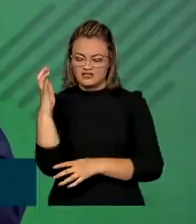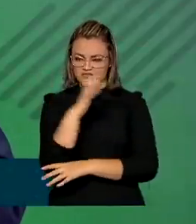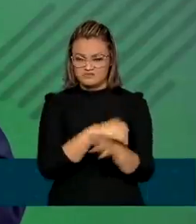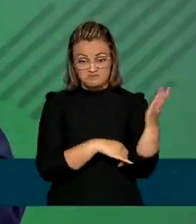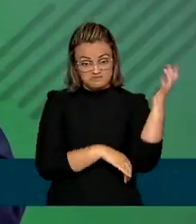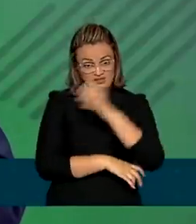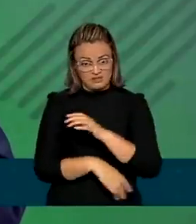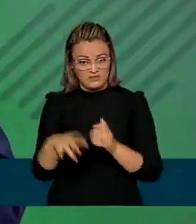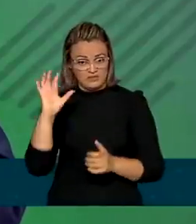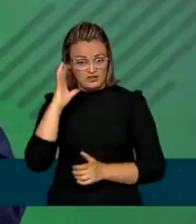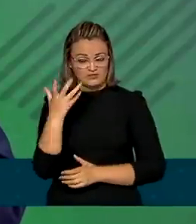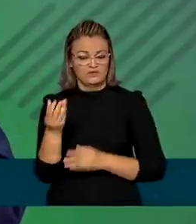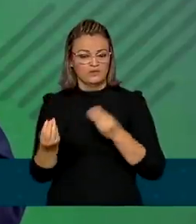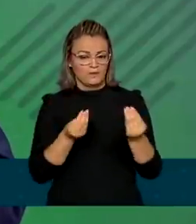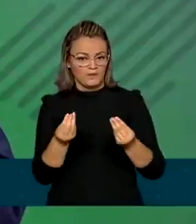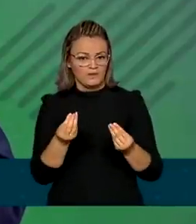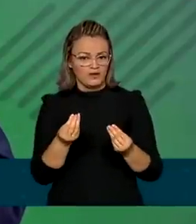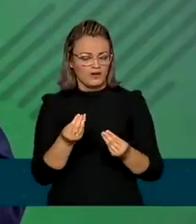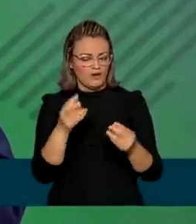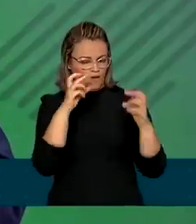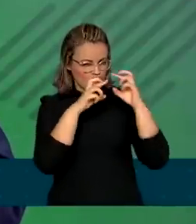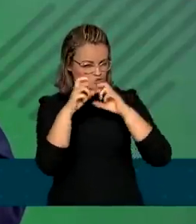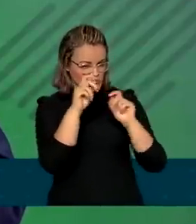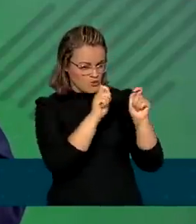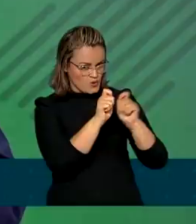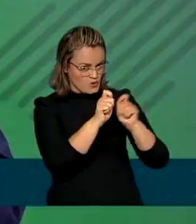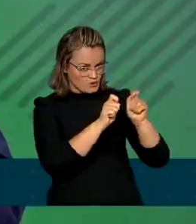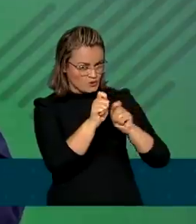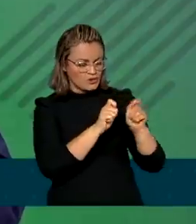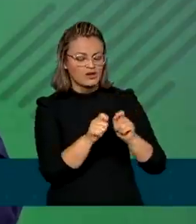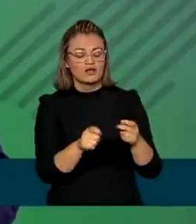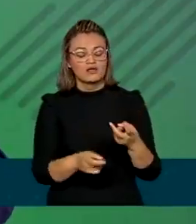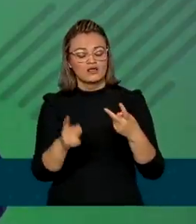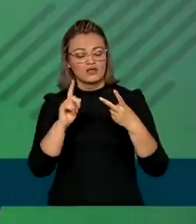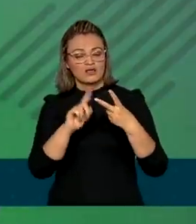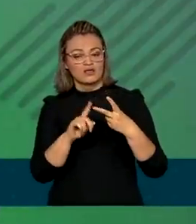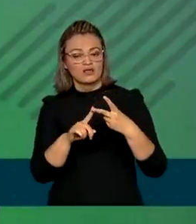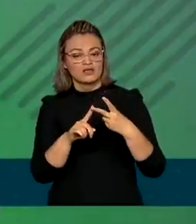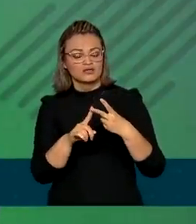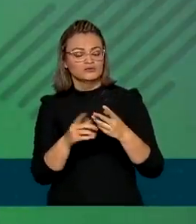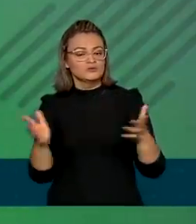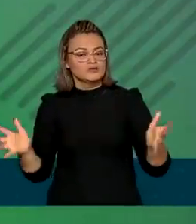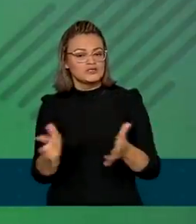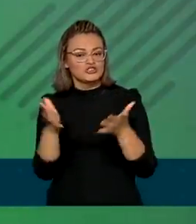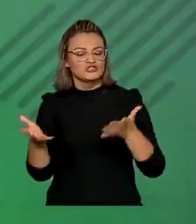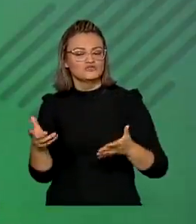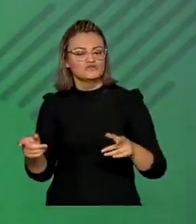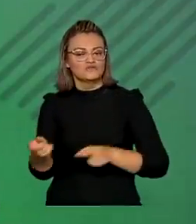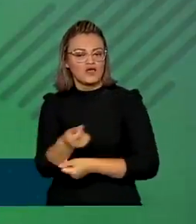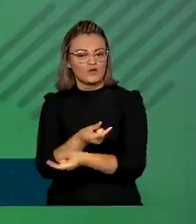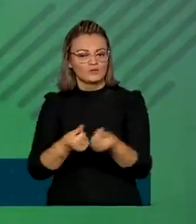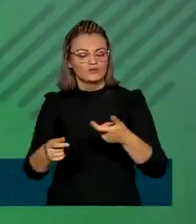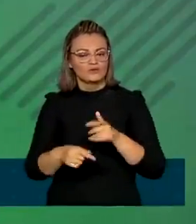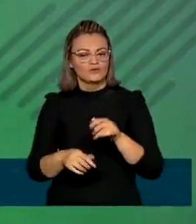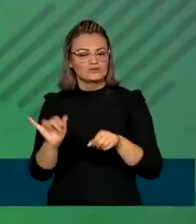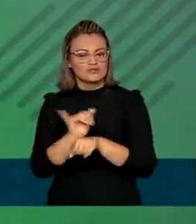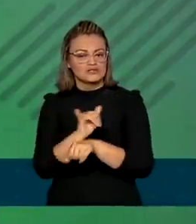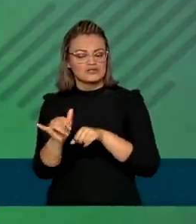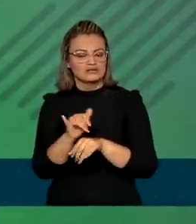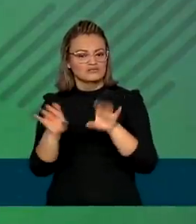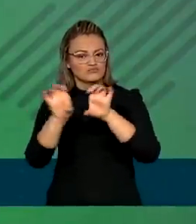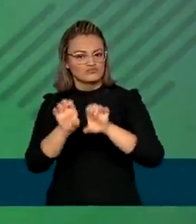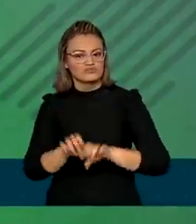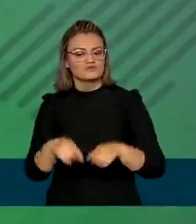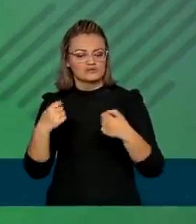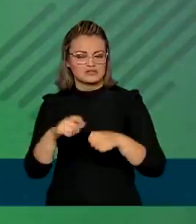ele se dá tanto sob a ótica do comando e controle quanto dos incentivos econômicos e das medidas estruturantes